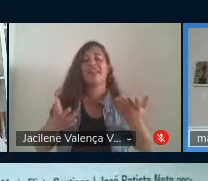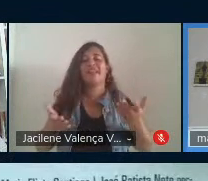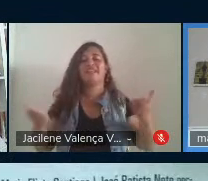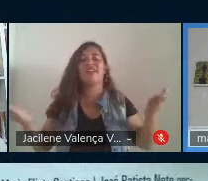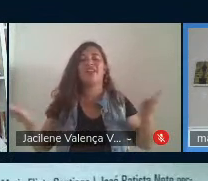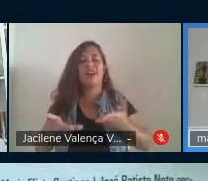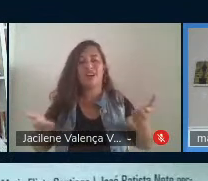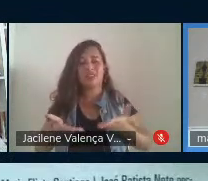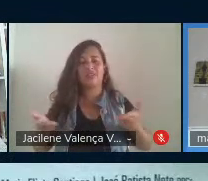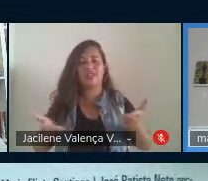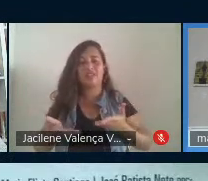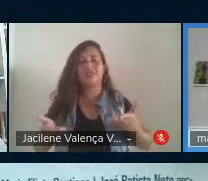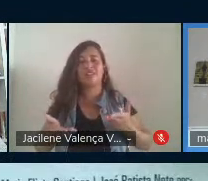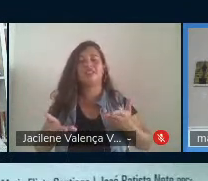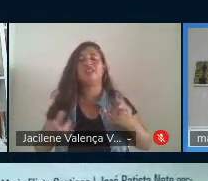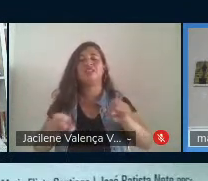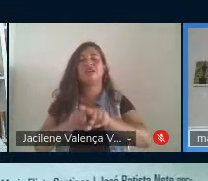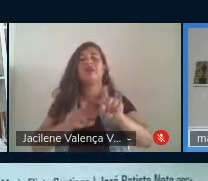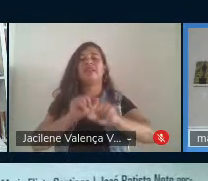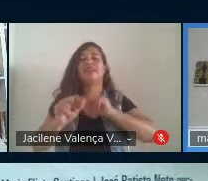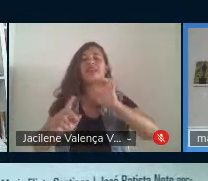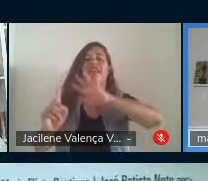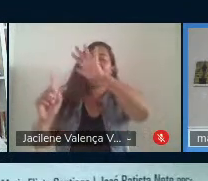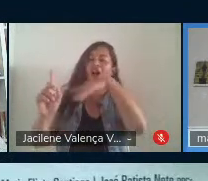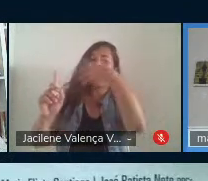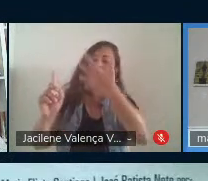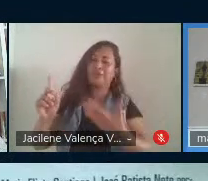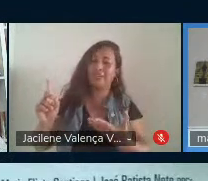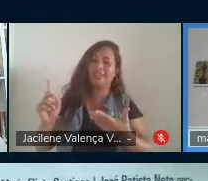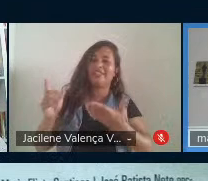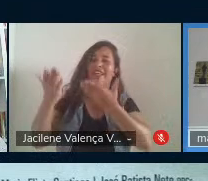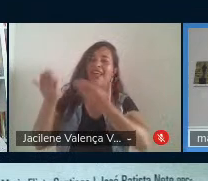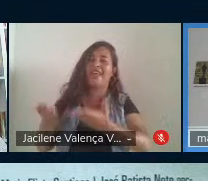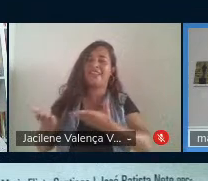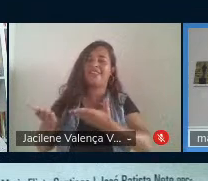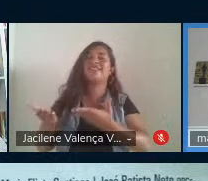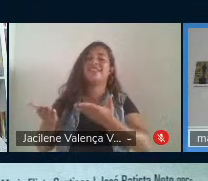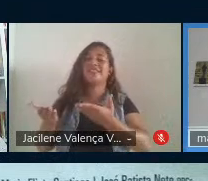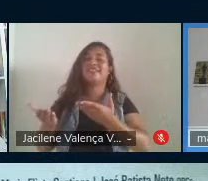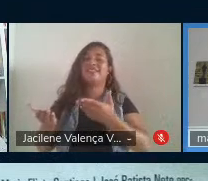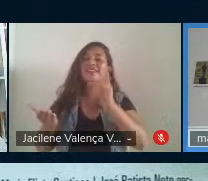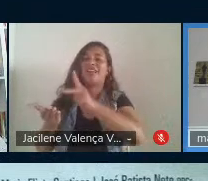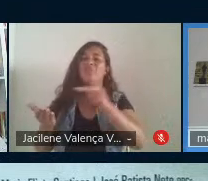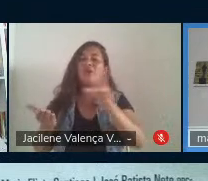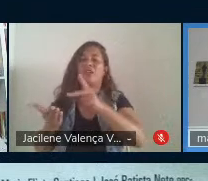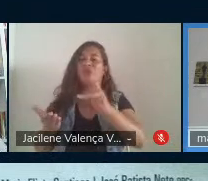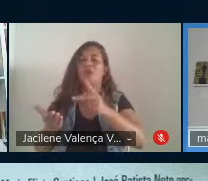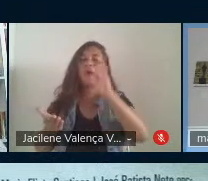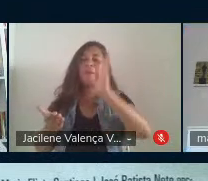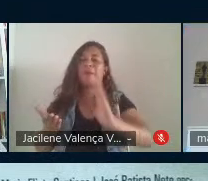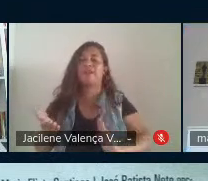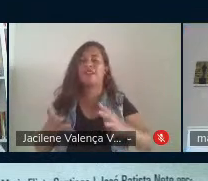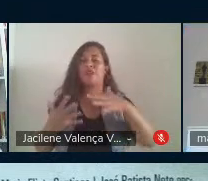e de homenagem a este educador brasileiro e do mundo. Muito obrigada, Claudilene.